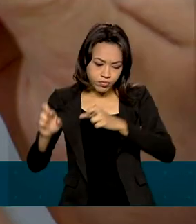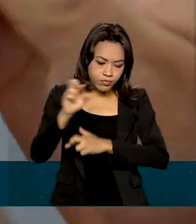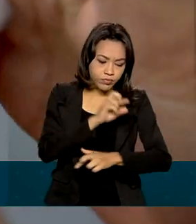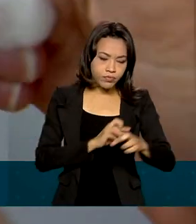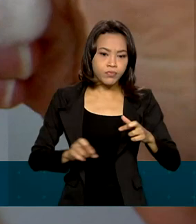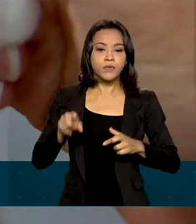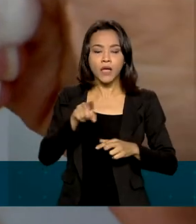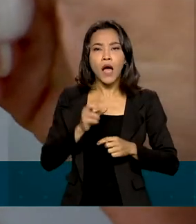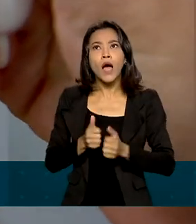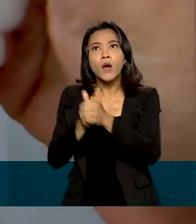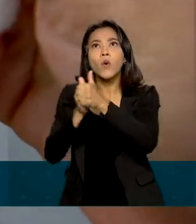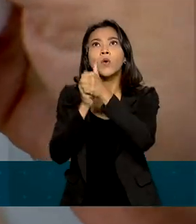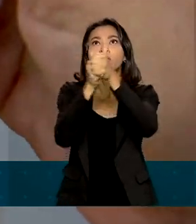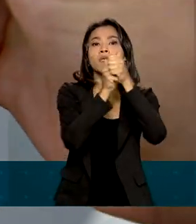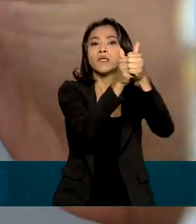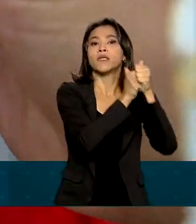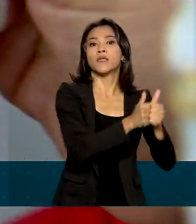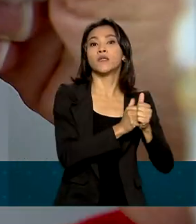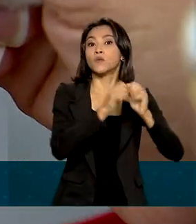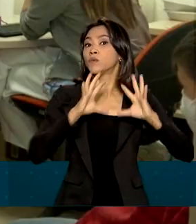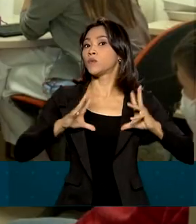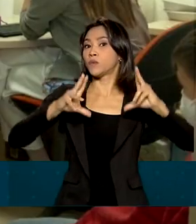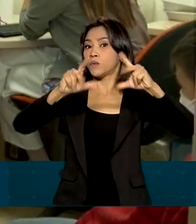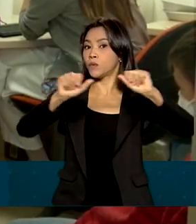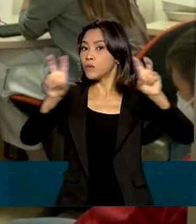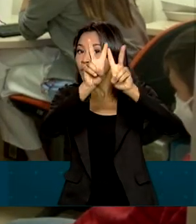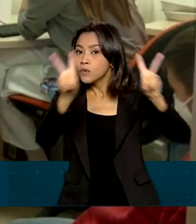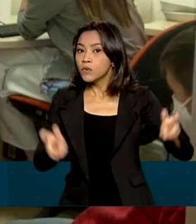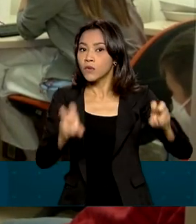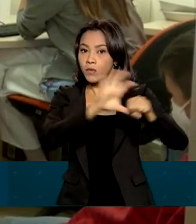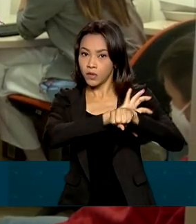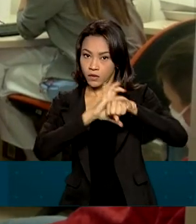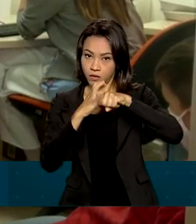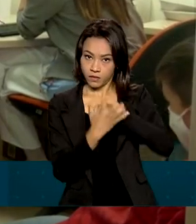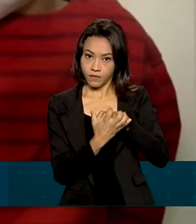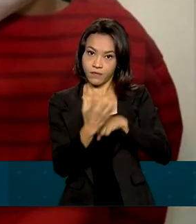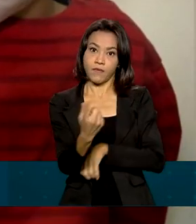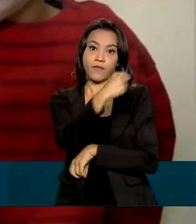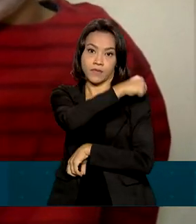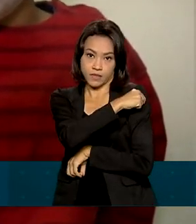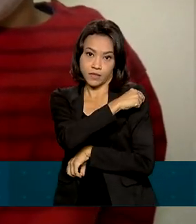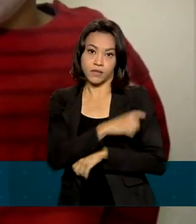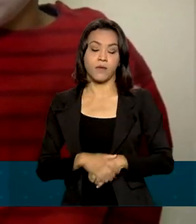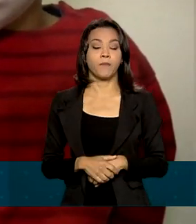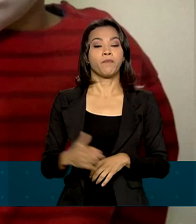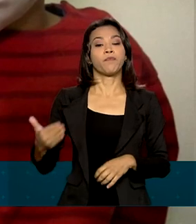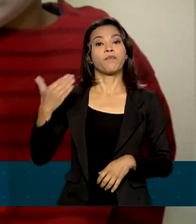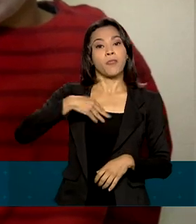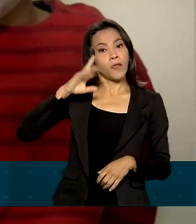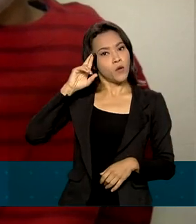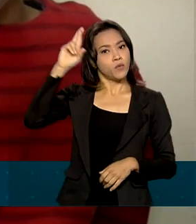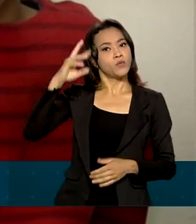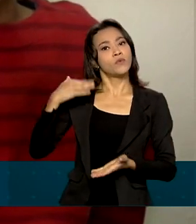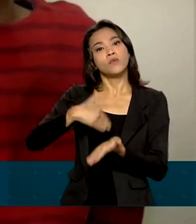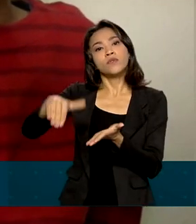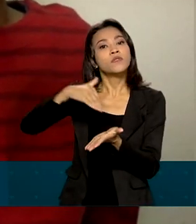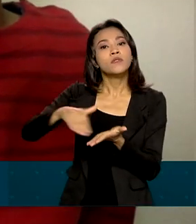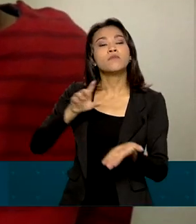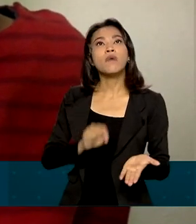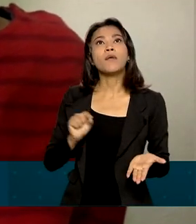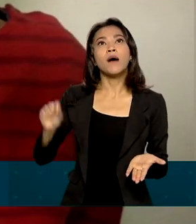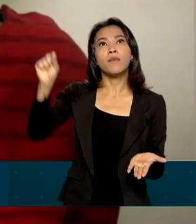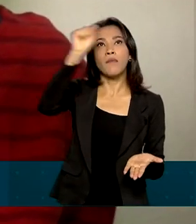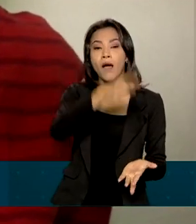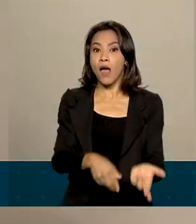relacionados às vacinas contra a Covid-19. Os gestores locais do Sistema Único de Saúde são os responsáveis pelo